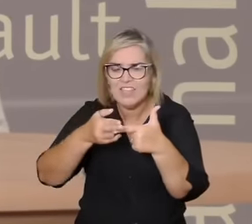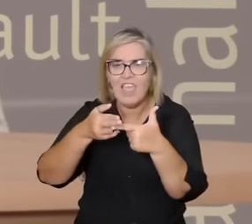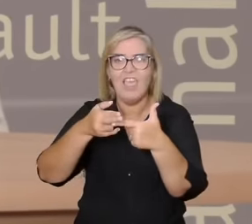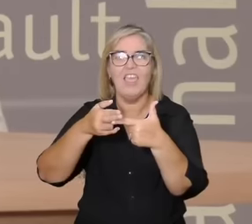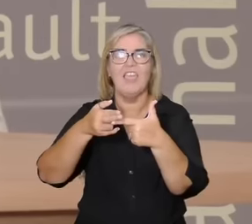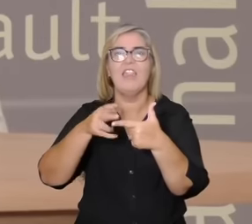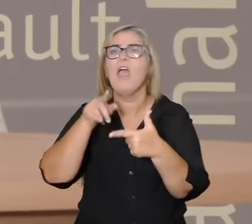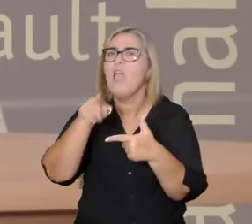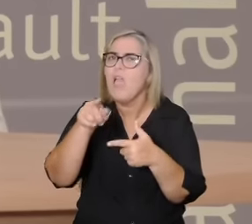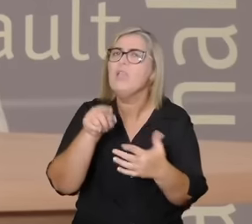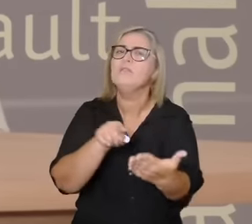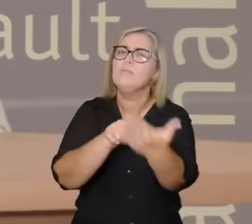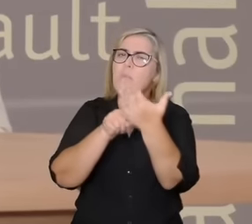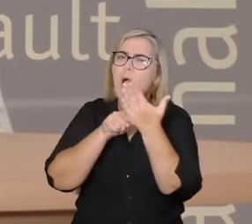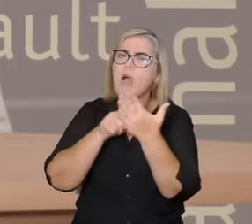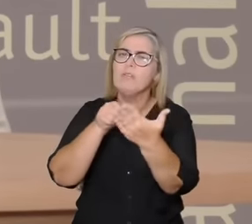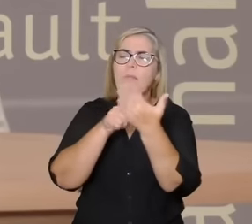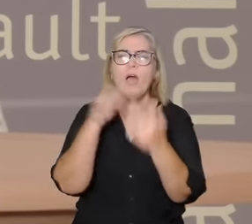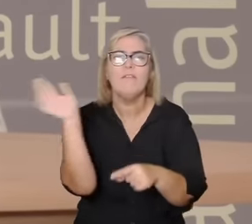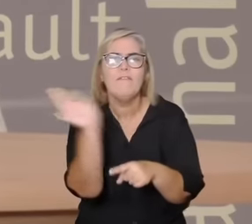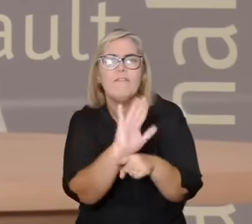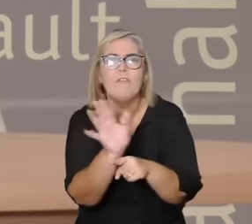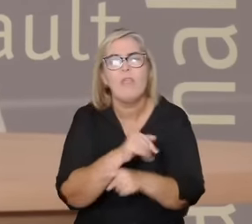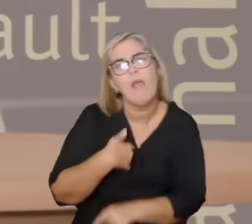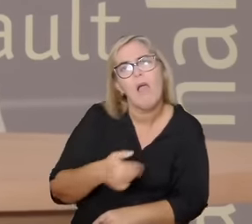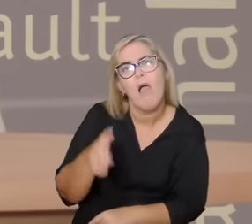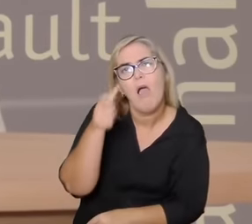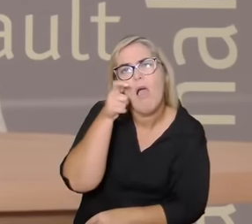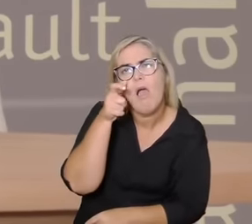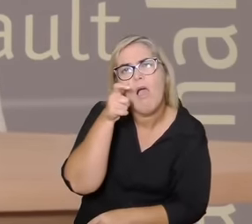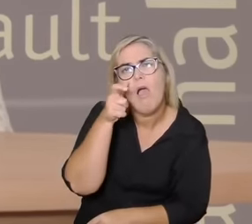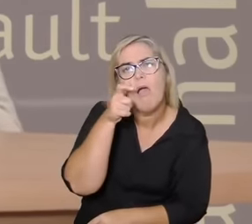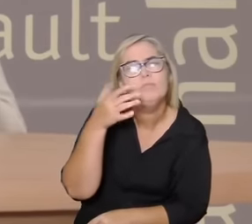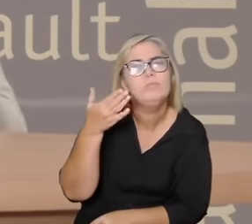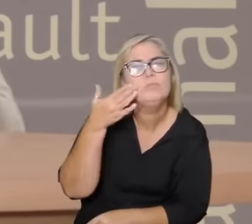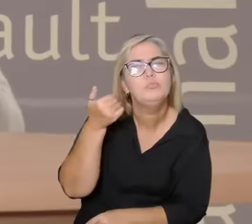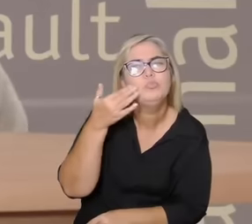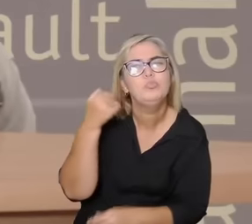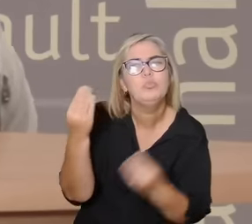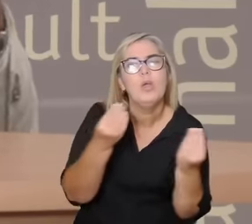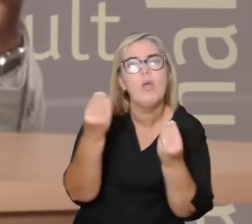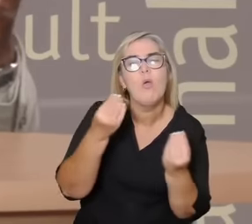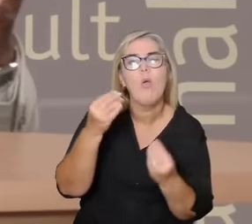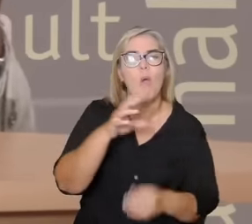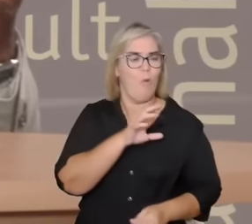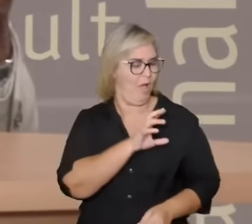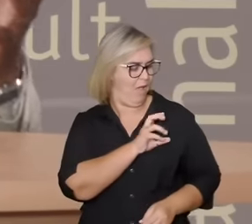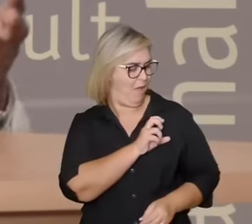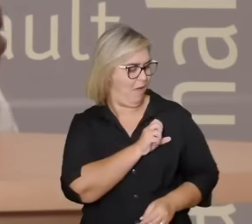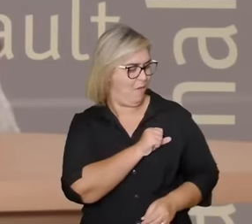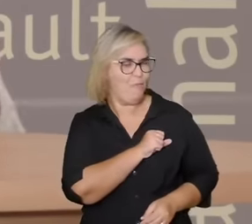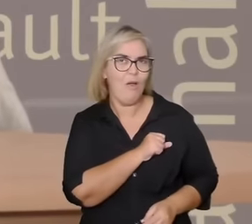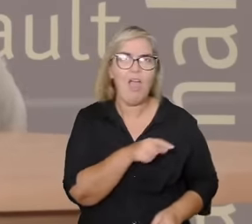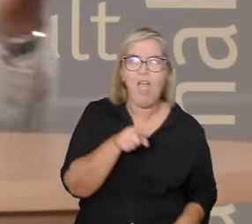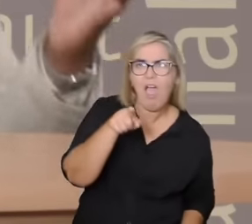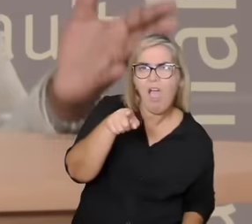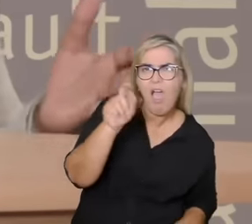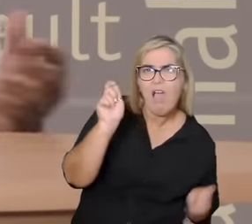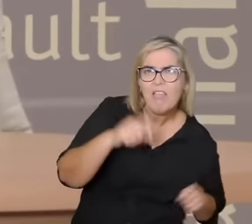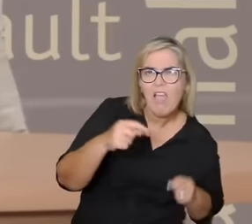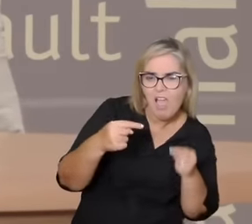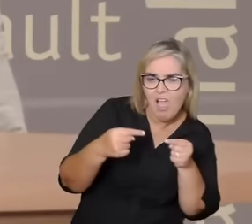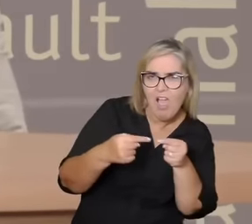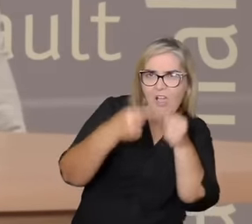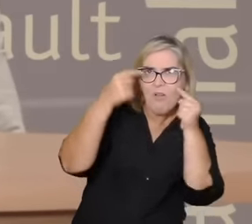vão também apresentando narrativas sobre amar vão ali apresentando possíveis amores